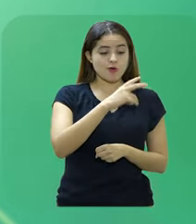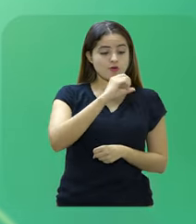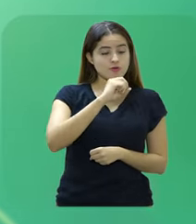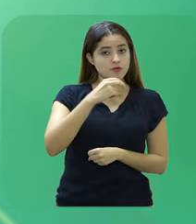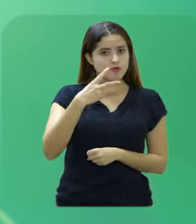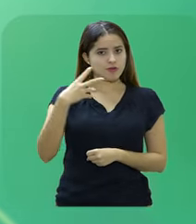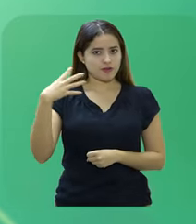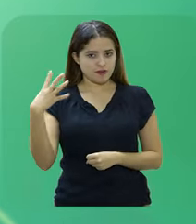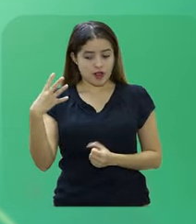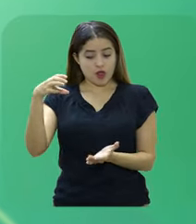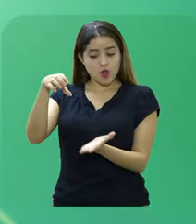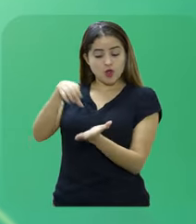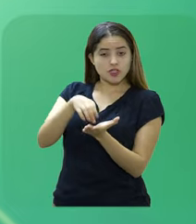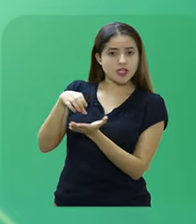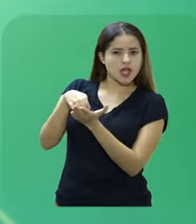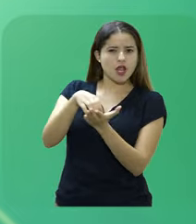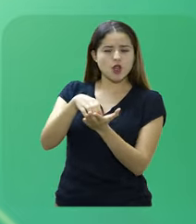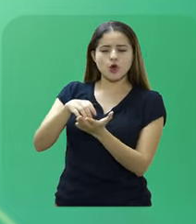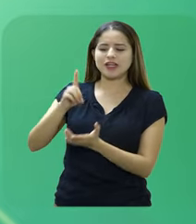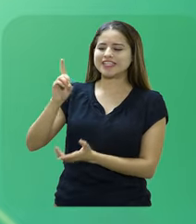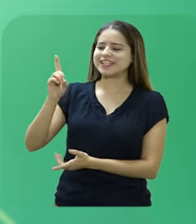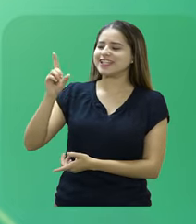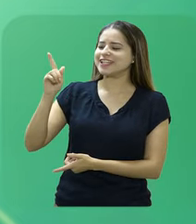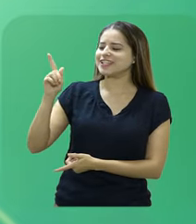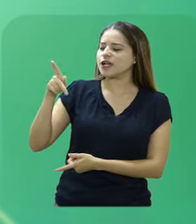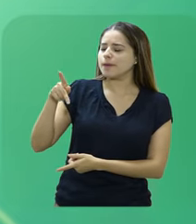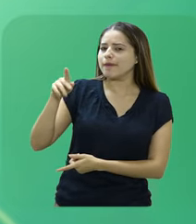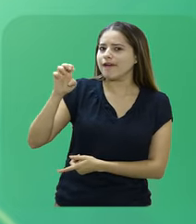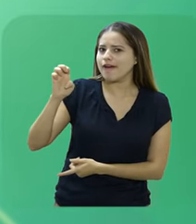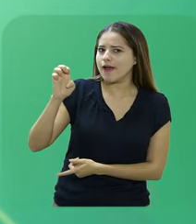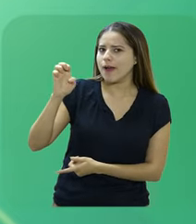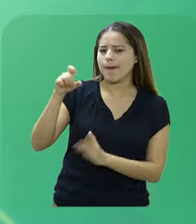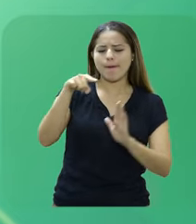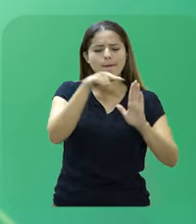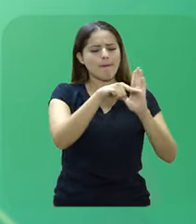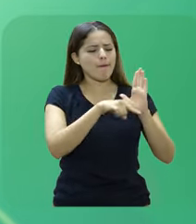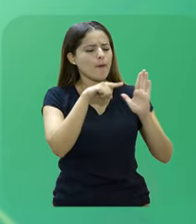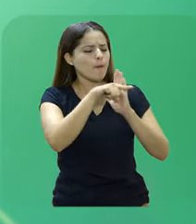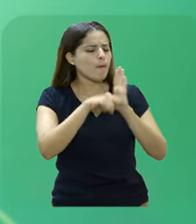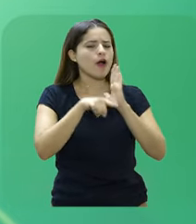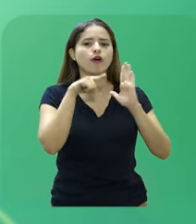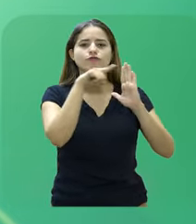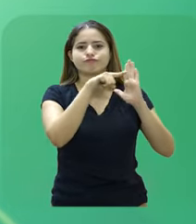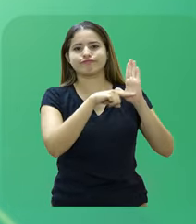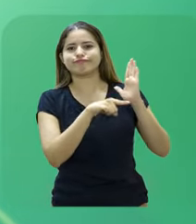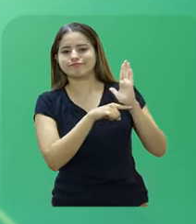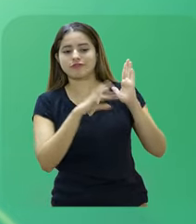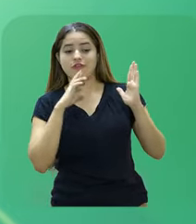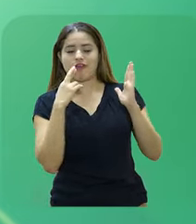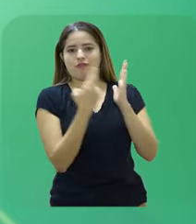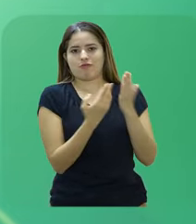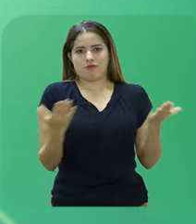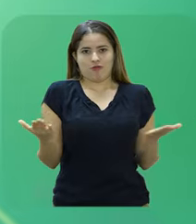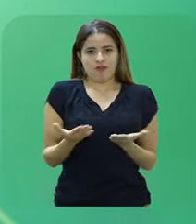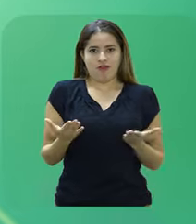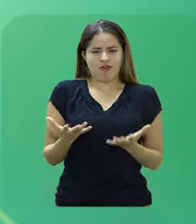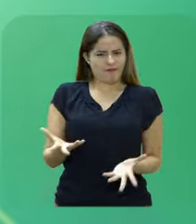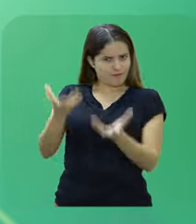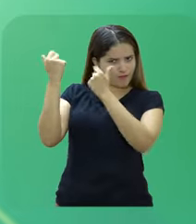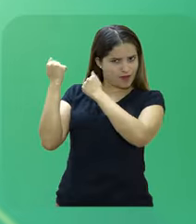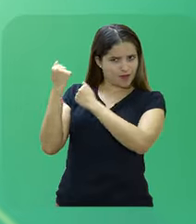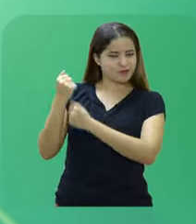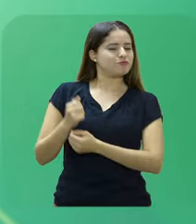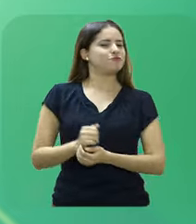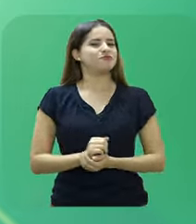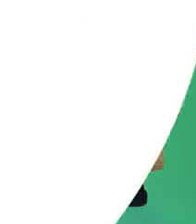intuito de facilitar essa atividade, a DGPE listou as perguntas mais frequentes que são encaminhadas para o setor. Vamos lá?